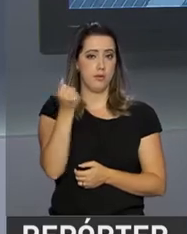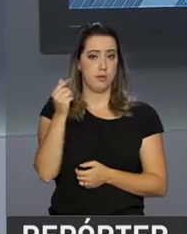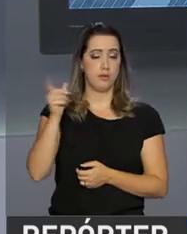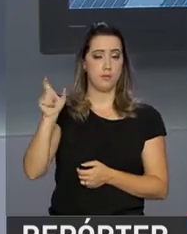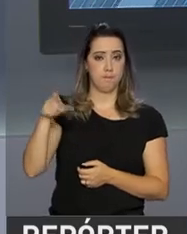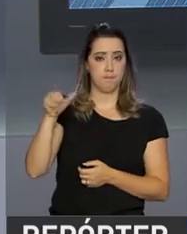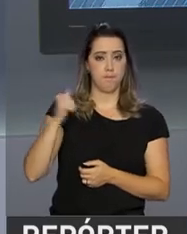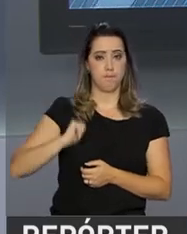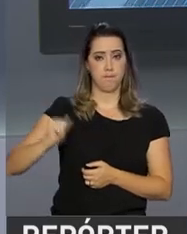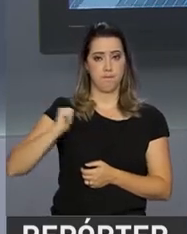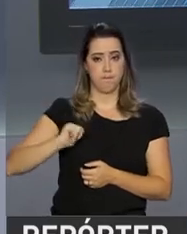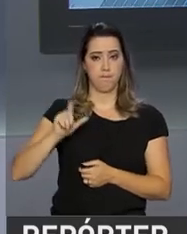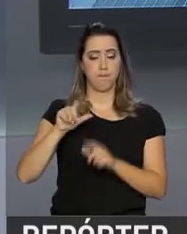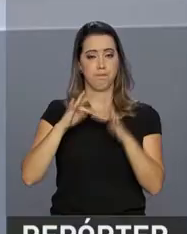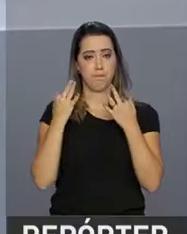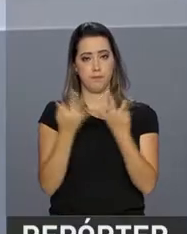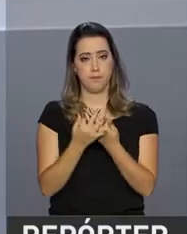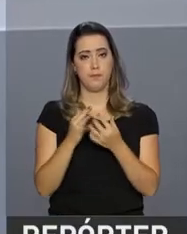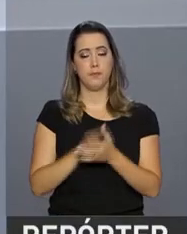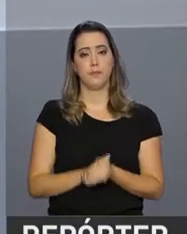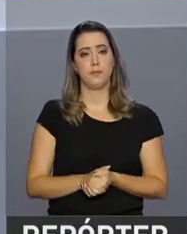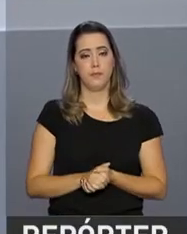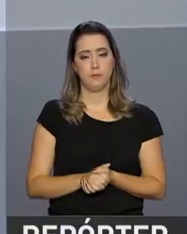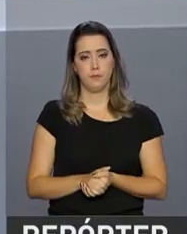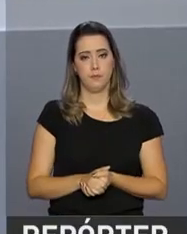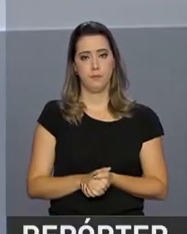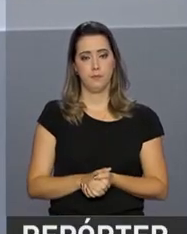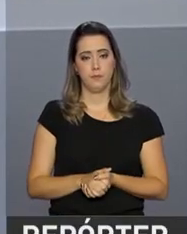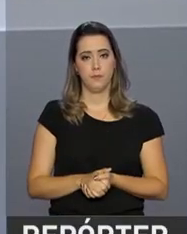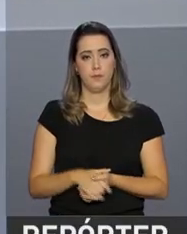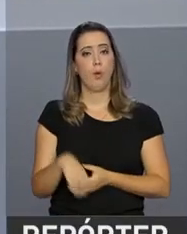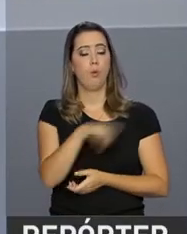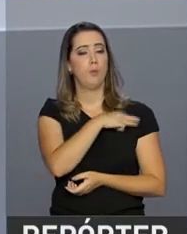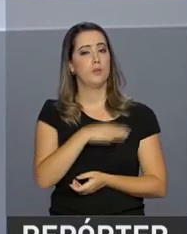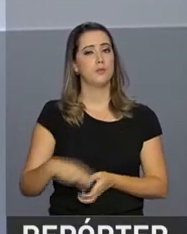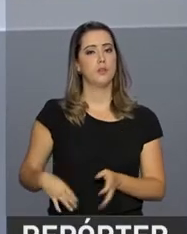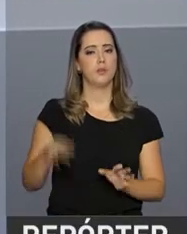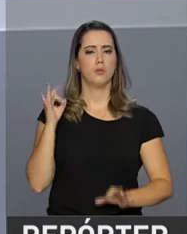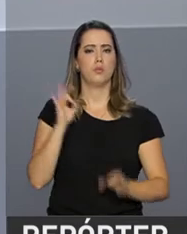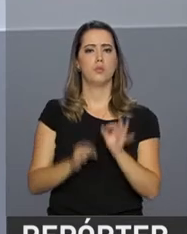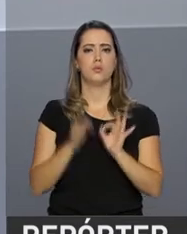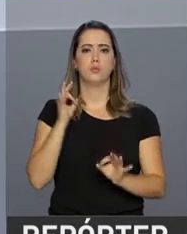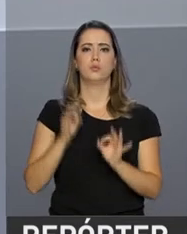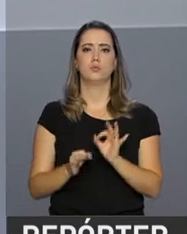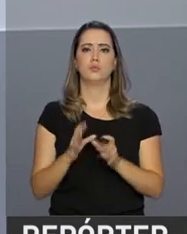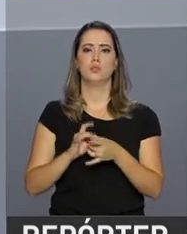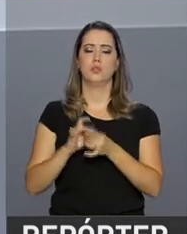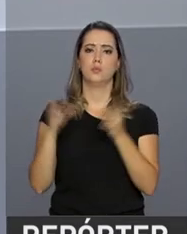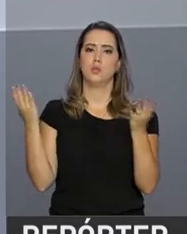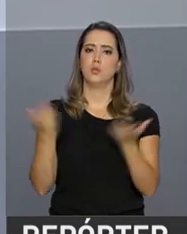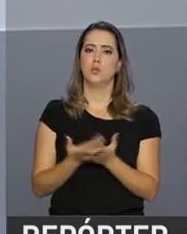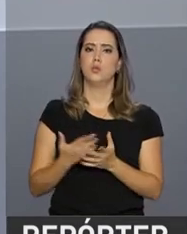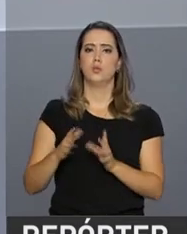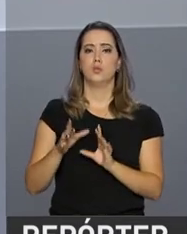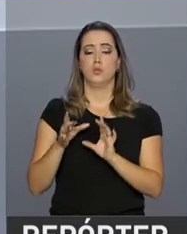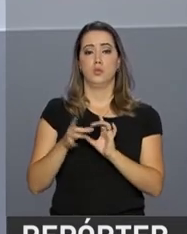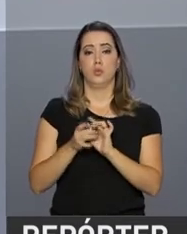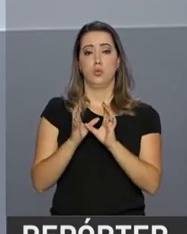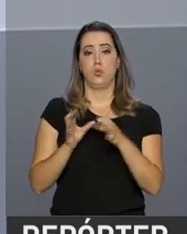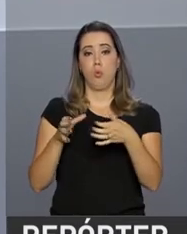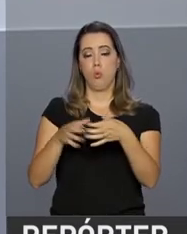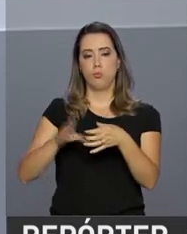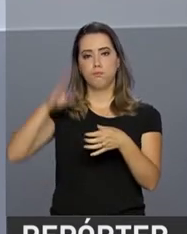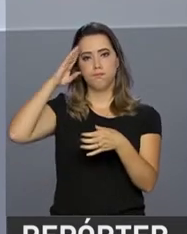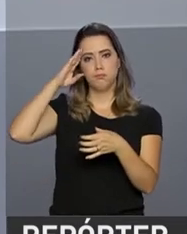.gov.br. O Ministério da Justiça e Segurança Pública autorizou hoje a permanência da Força